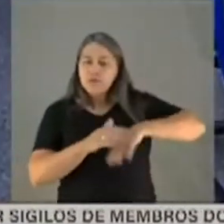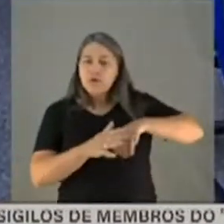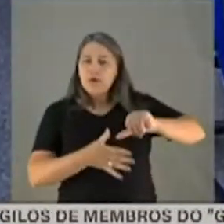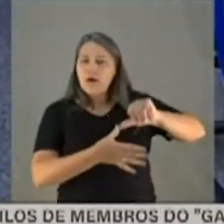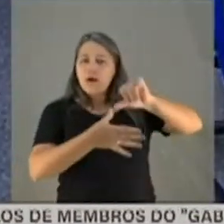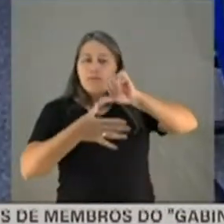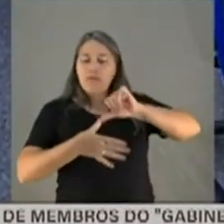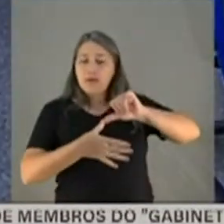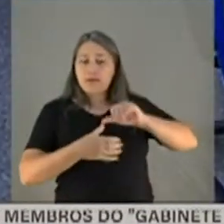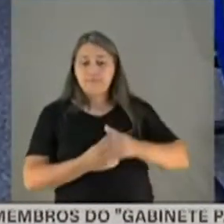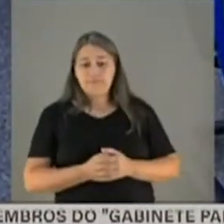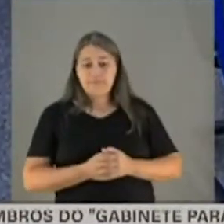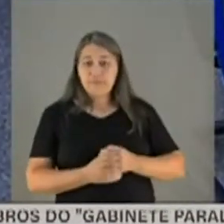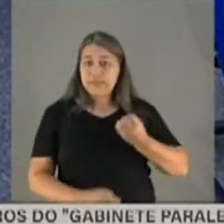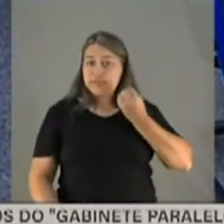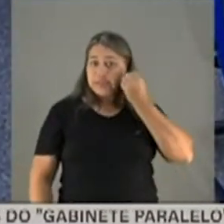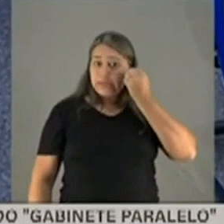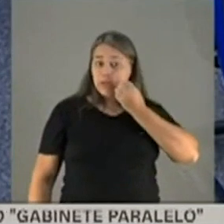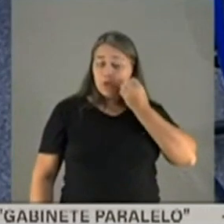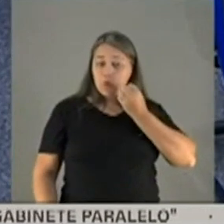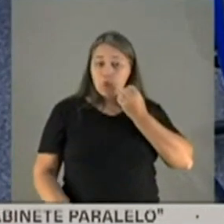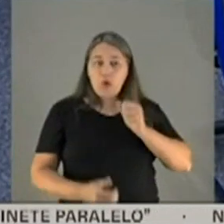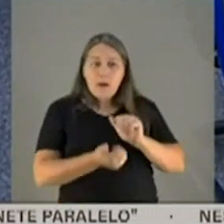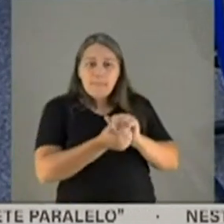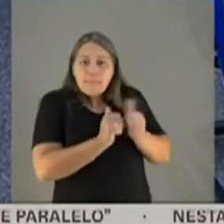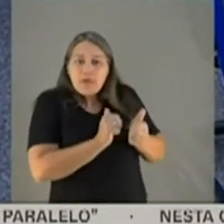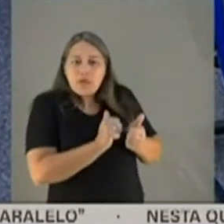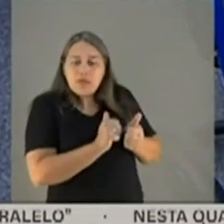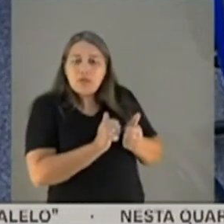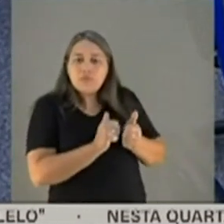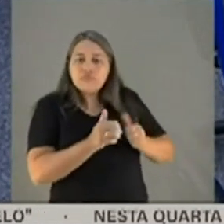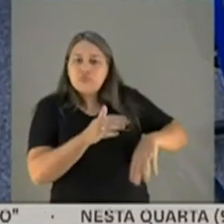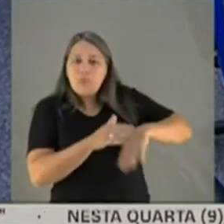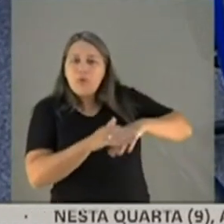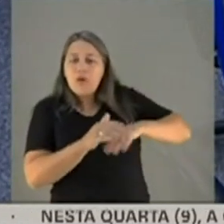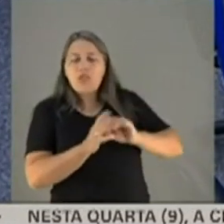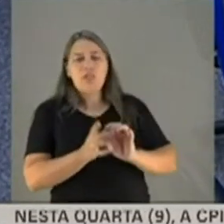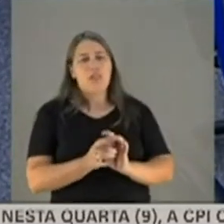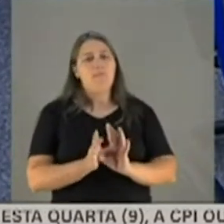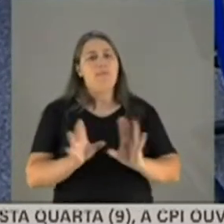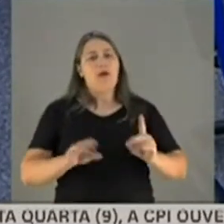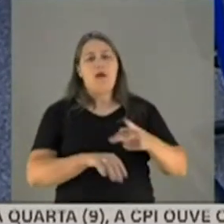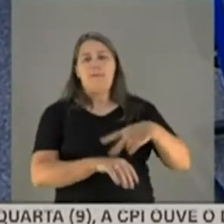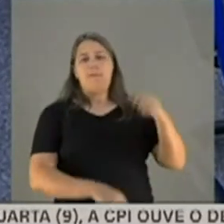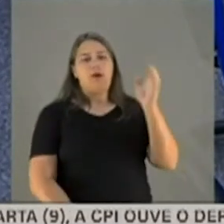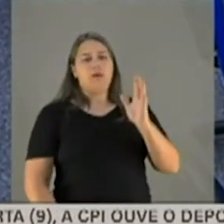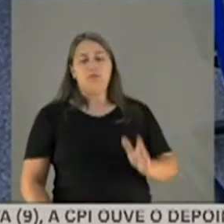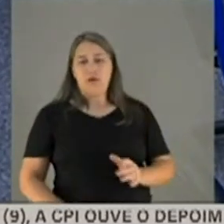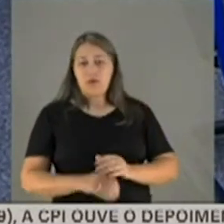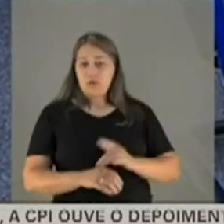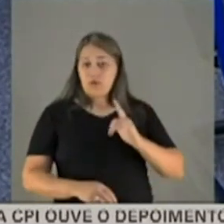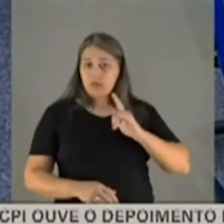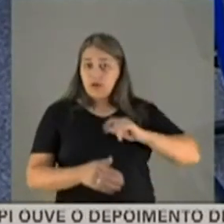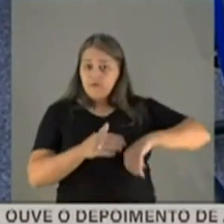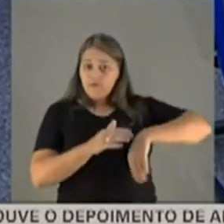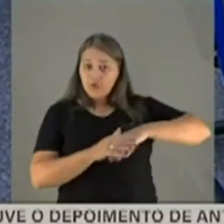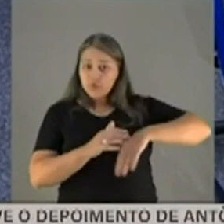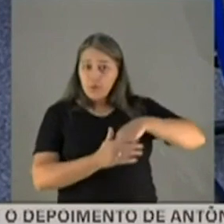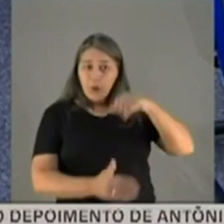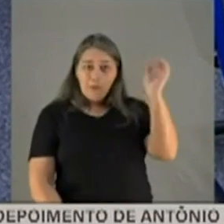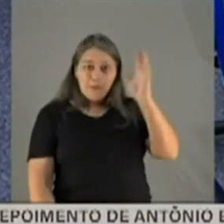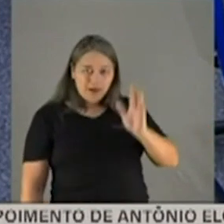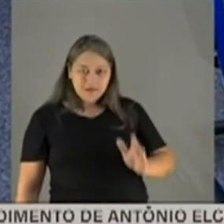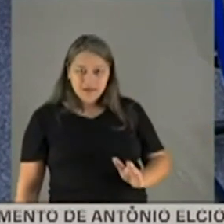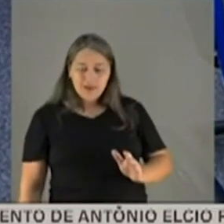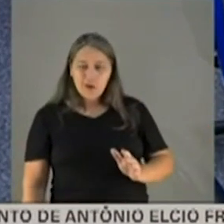Senador, a prática de esportes e de jogos é liberada no Brasil. O Campeonato Brasileiro de Futebol